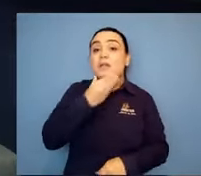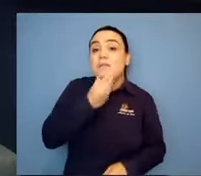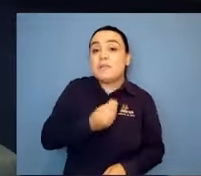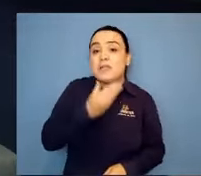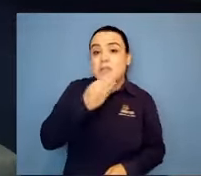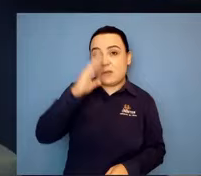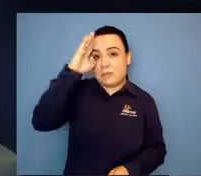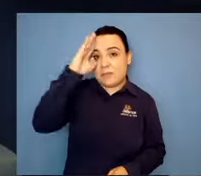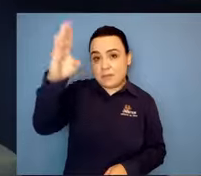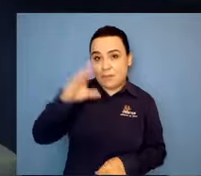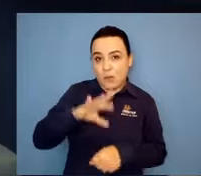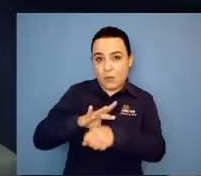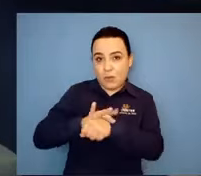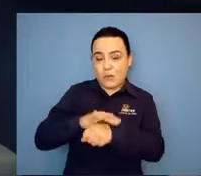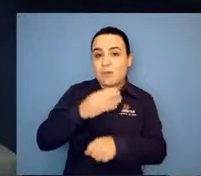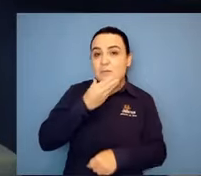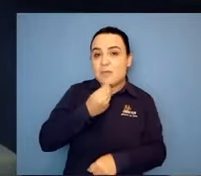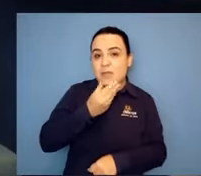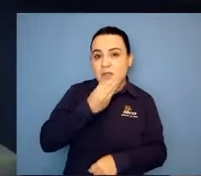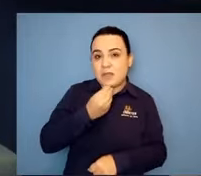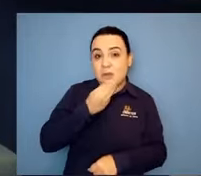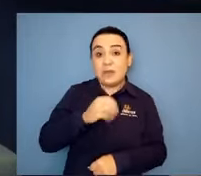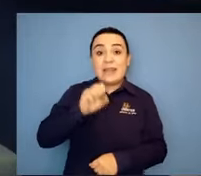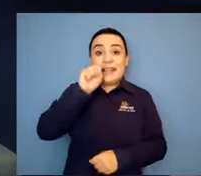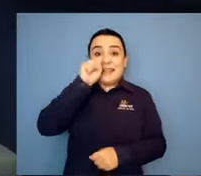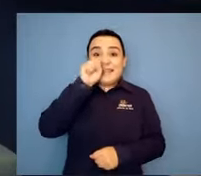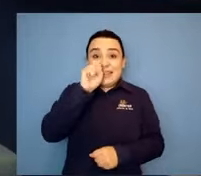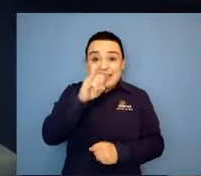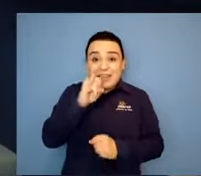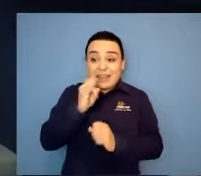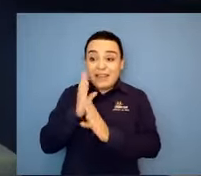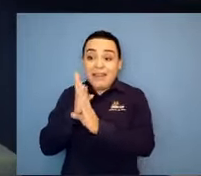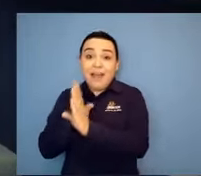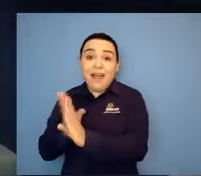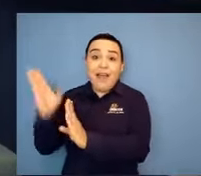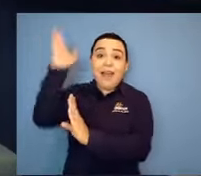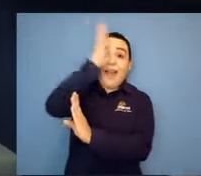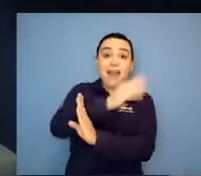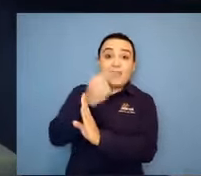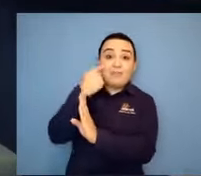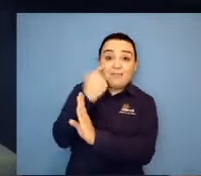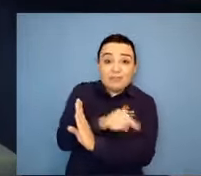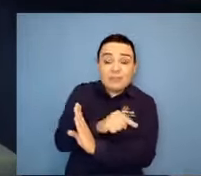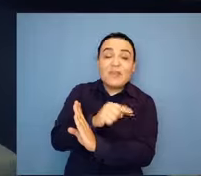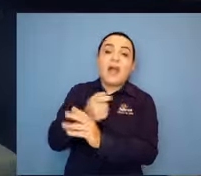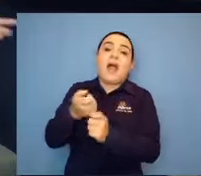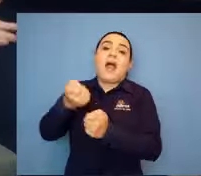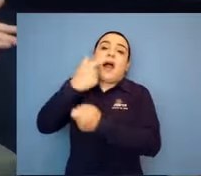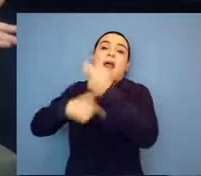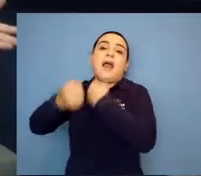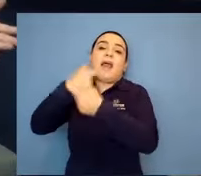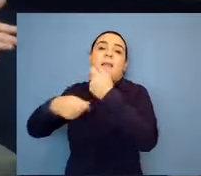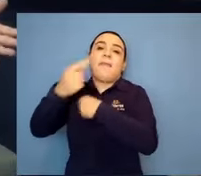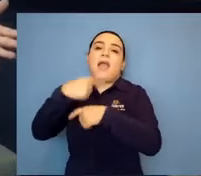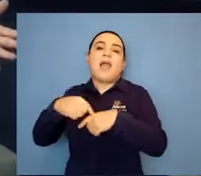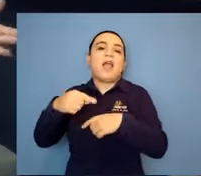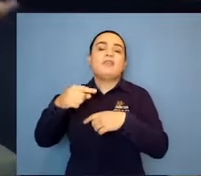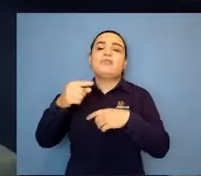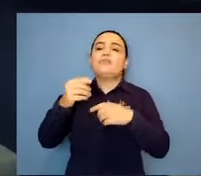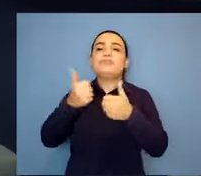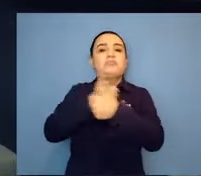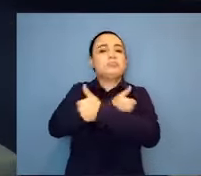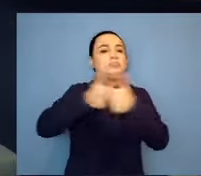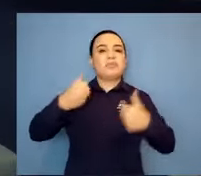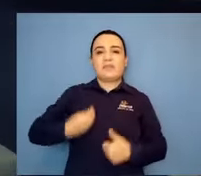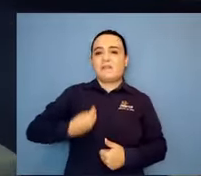Puxa, que maravilha, né? Coisa que, Gabriel, não pode. Mas, Gabriel, veio com esse legado, com essa missão. Então, por que eu falo que eu sou ponte,